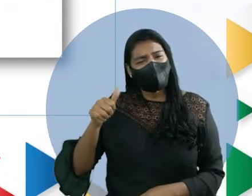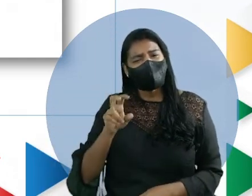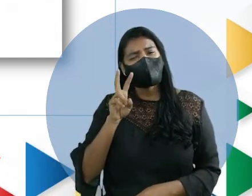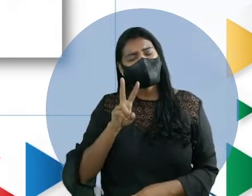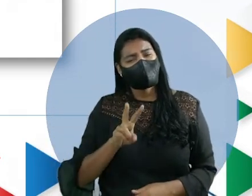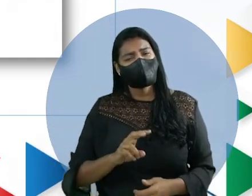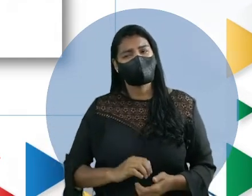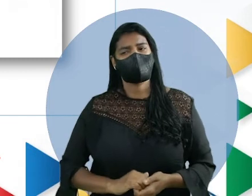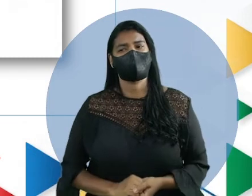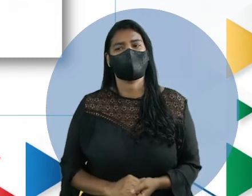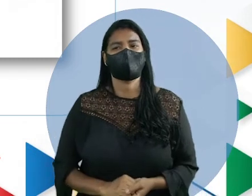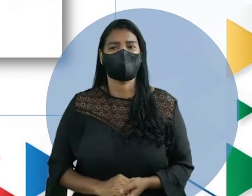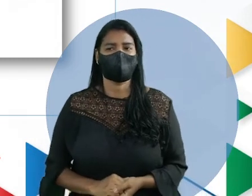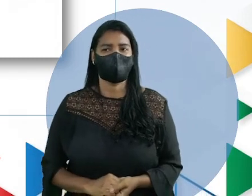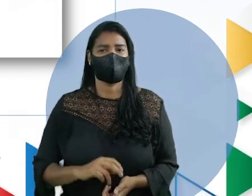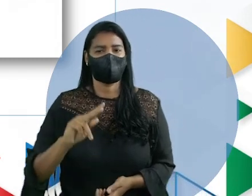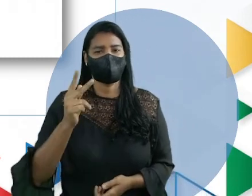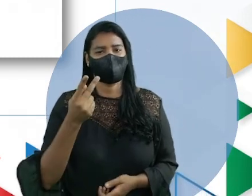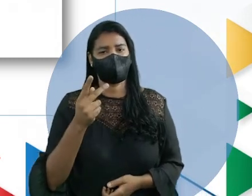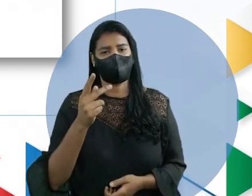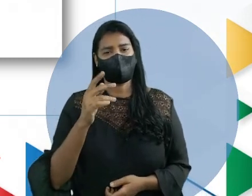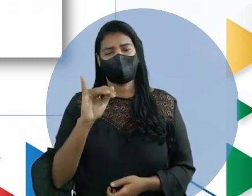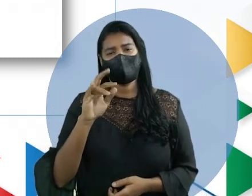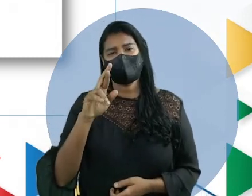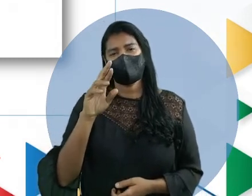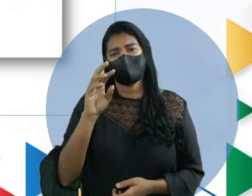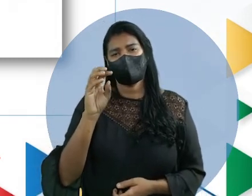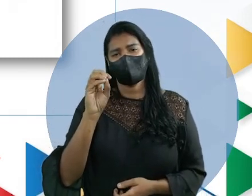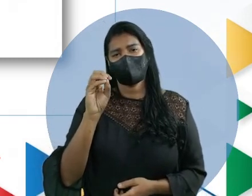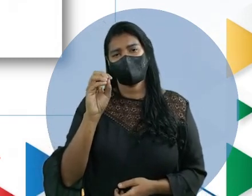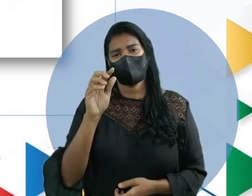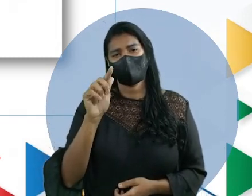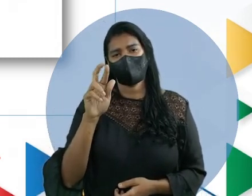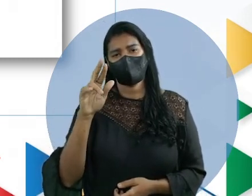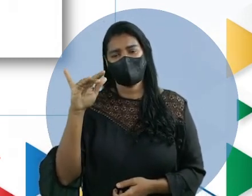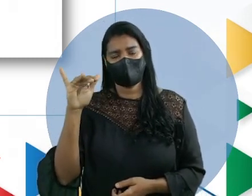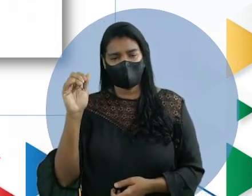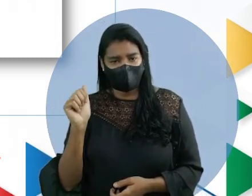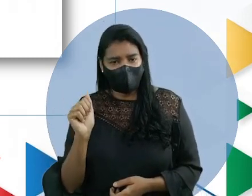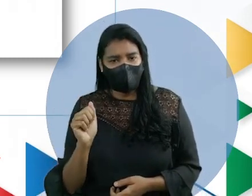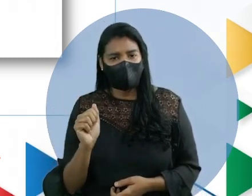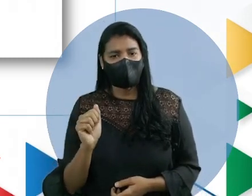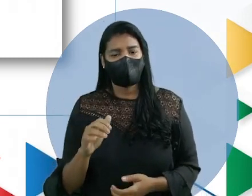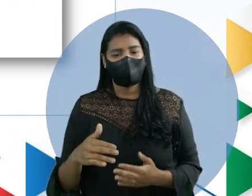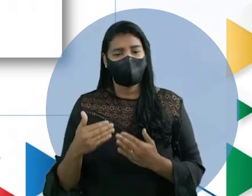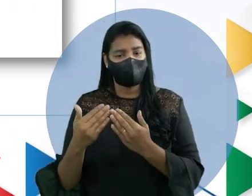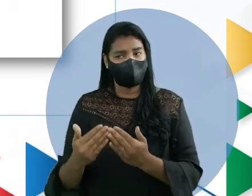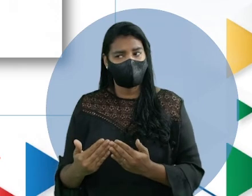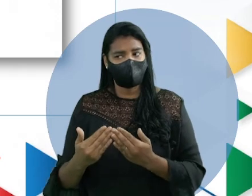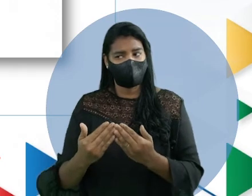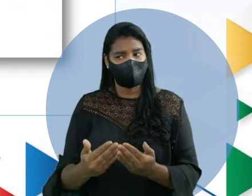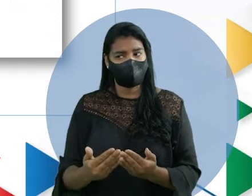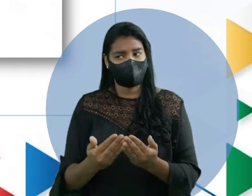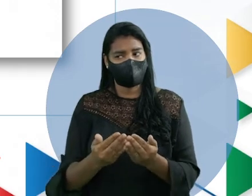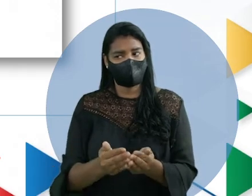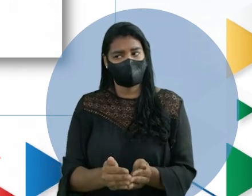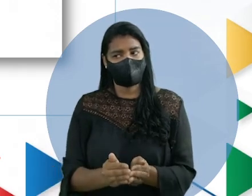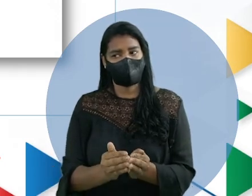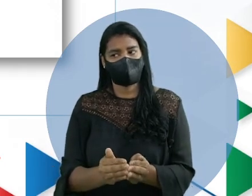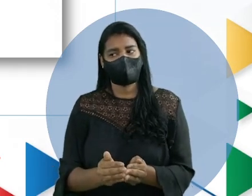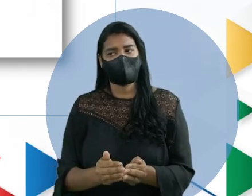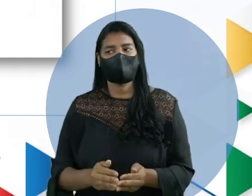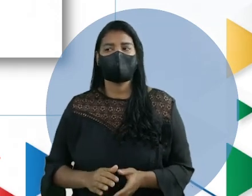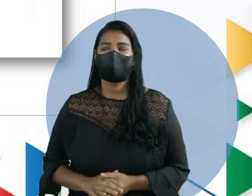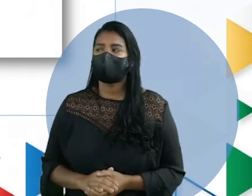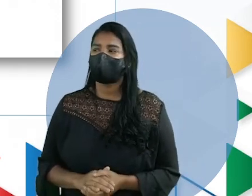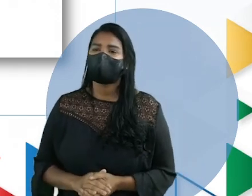direitinho. Bacias hidrográficas no Brasil, com maior potencial para navegação. Um